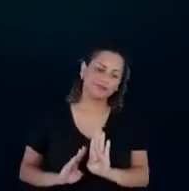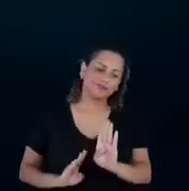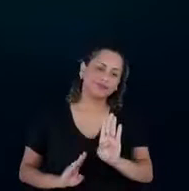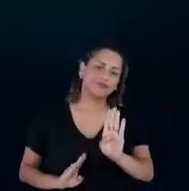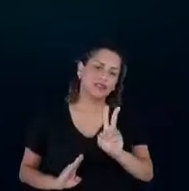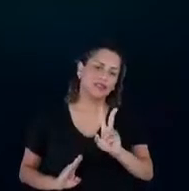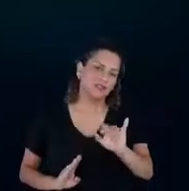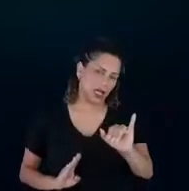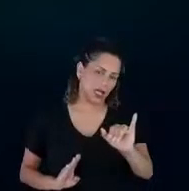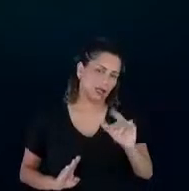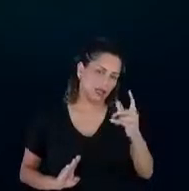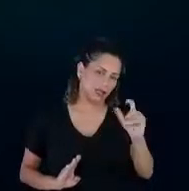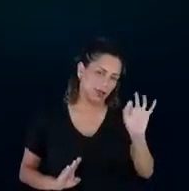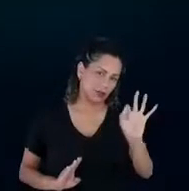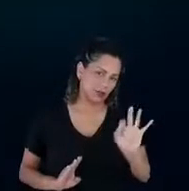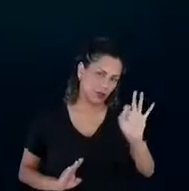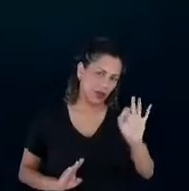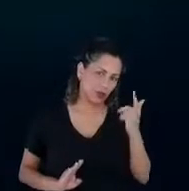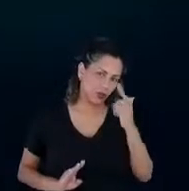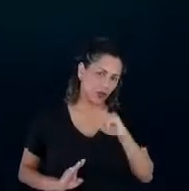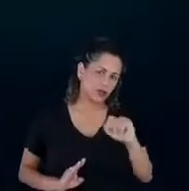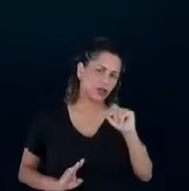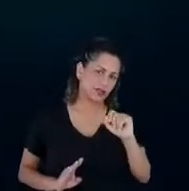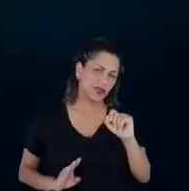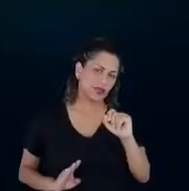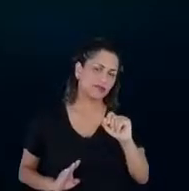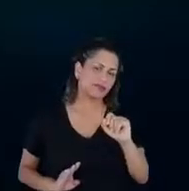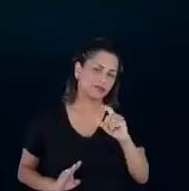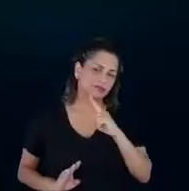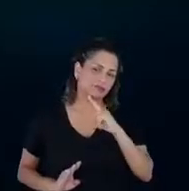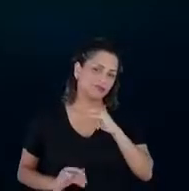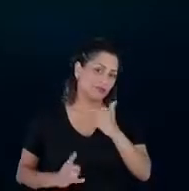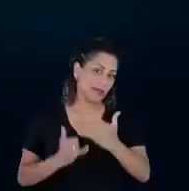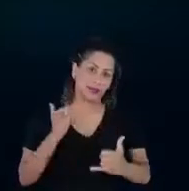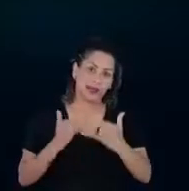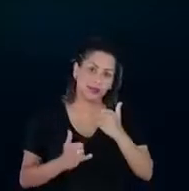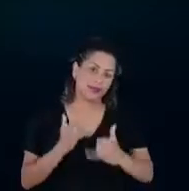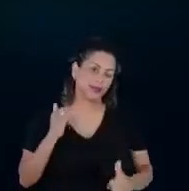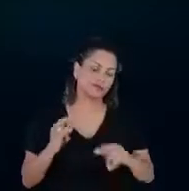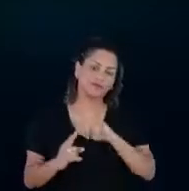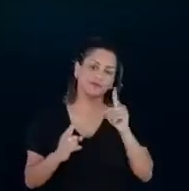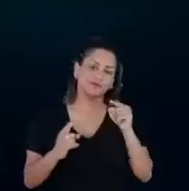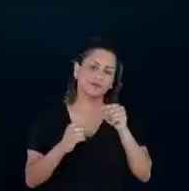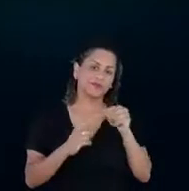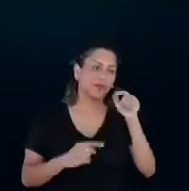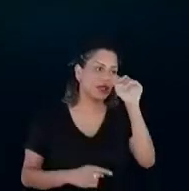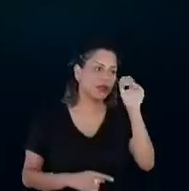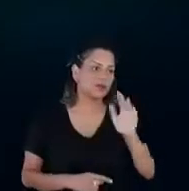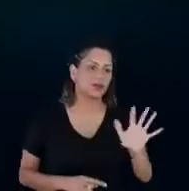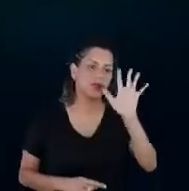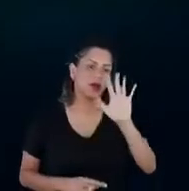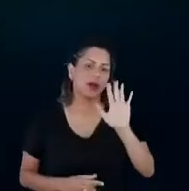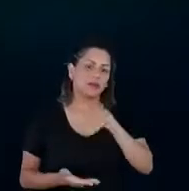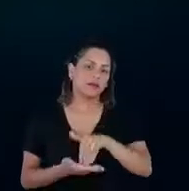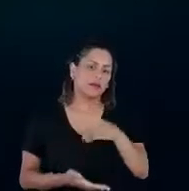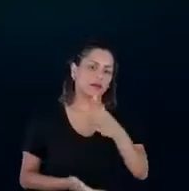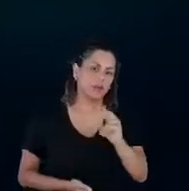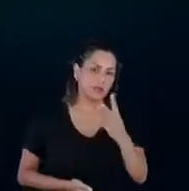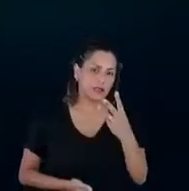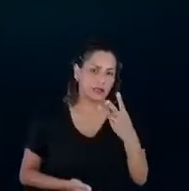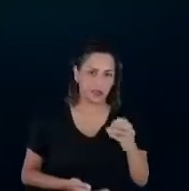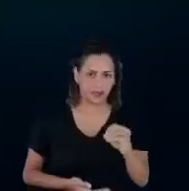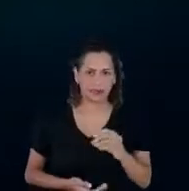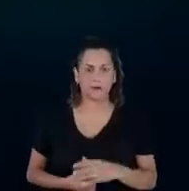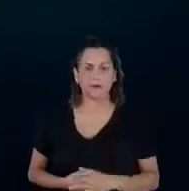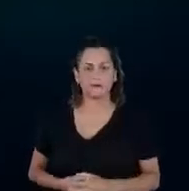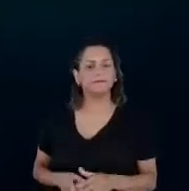tendência é a gente contribua aí com quase metade dessa meta nacional que a gente tem que alcançar até 2030. E também, a gente